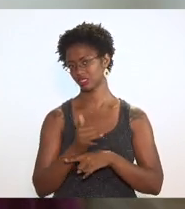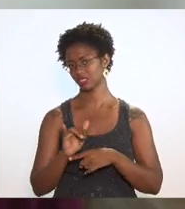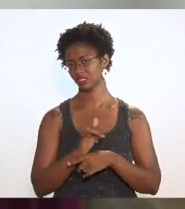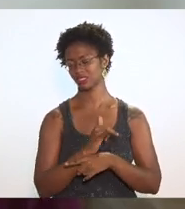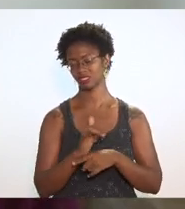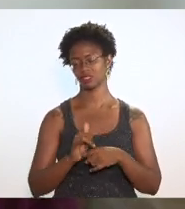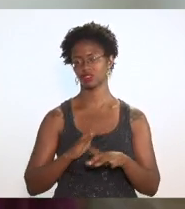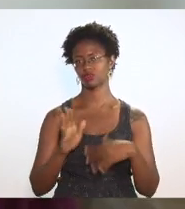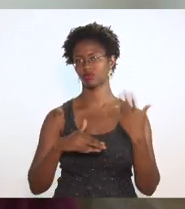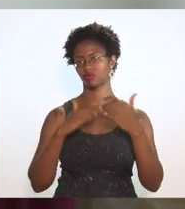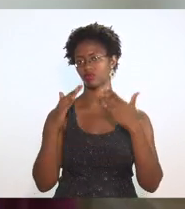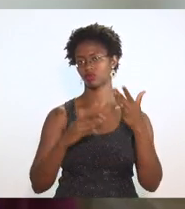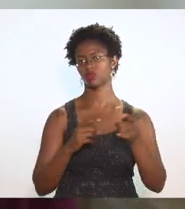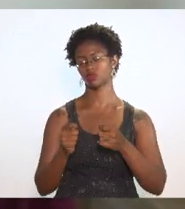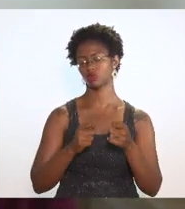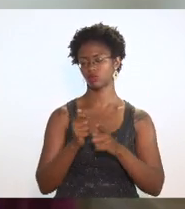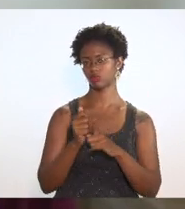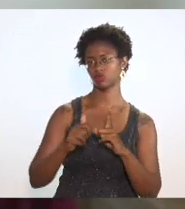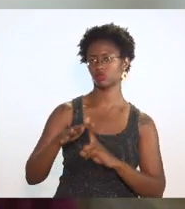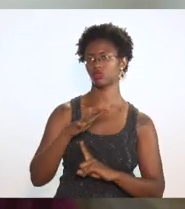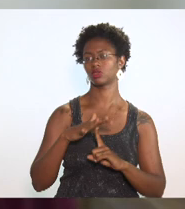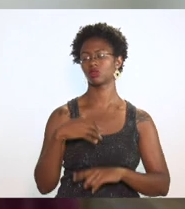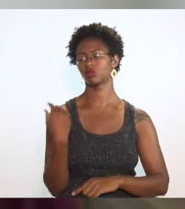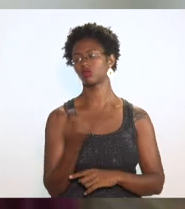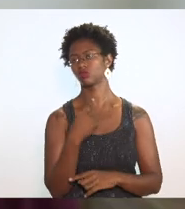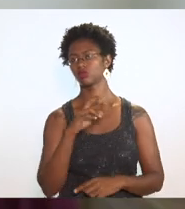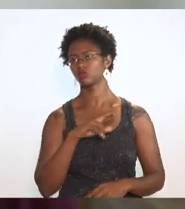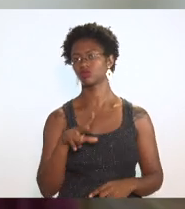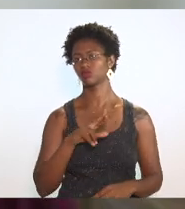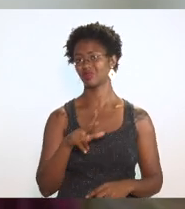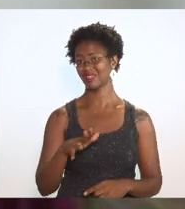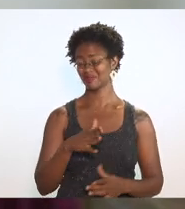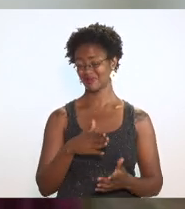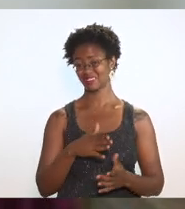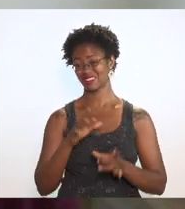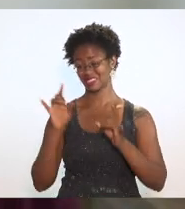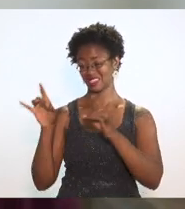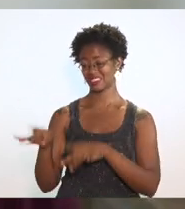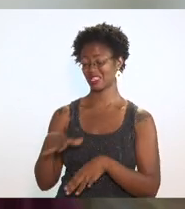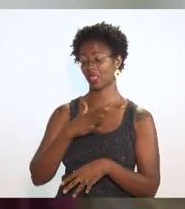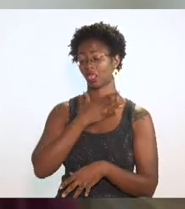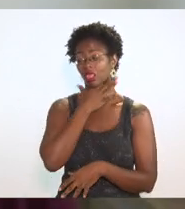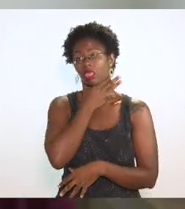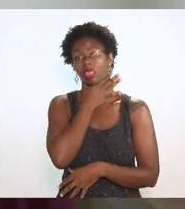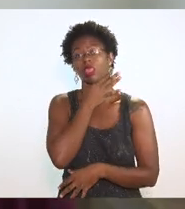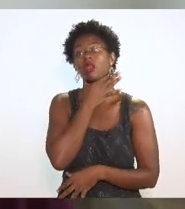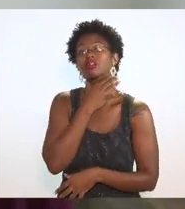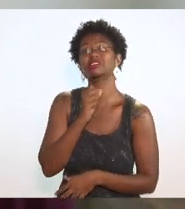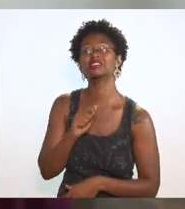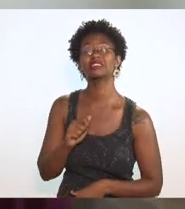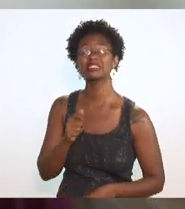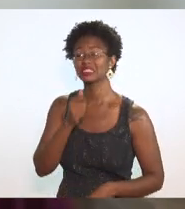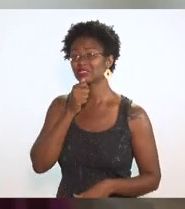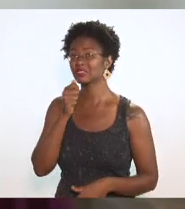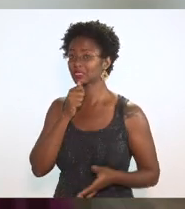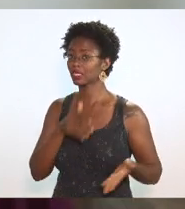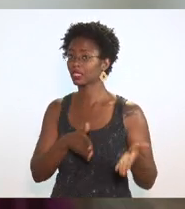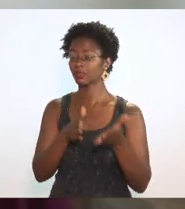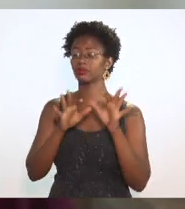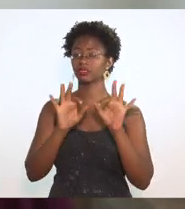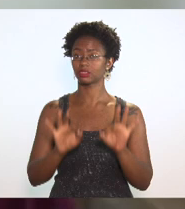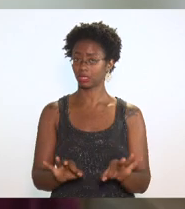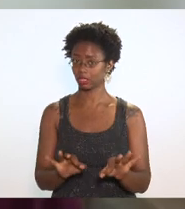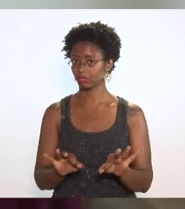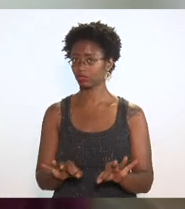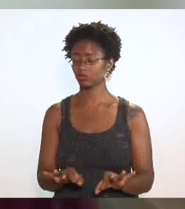porque nós não vamos sair dessa crise sem ter rumo hoje o Estado cada